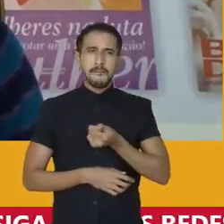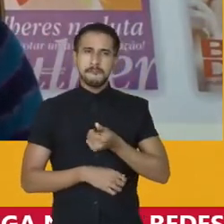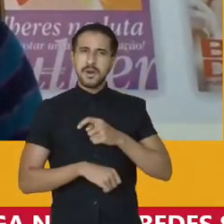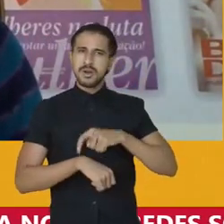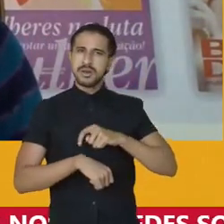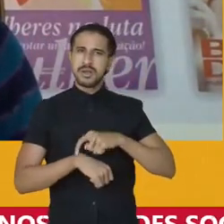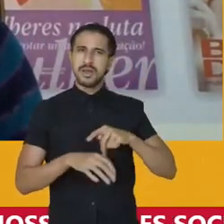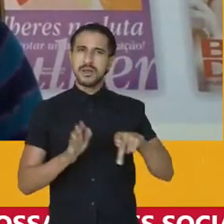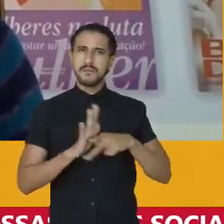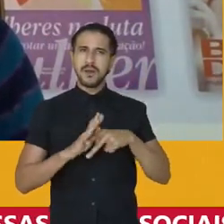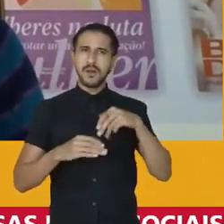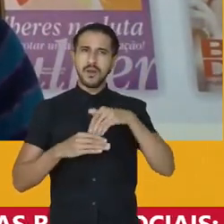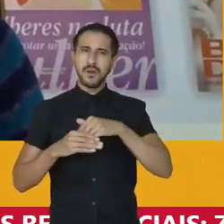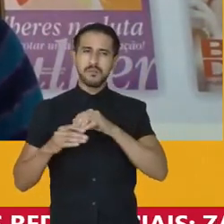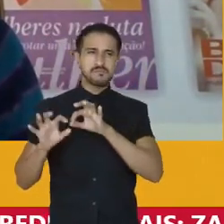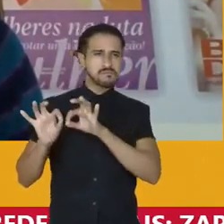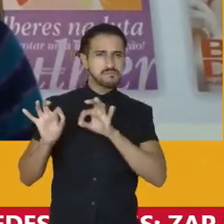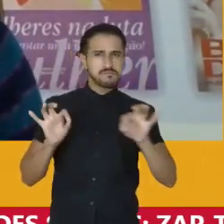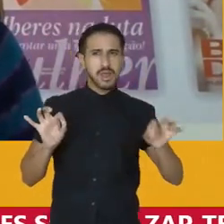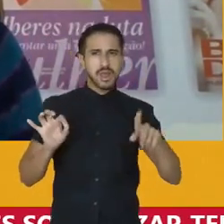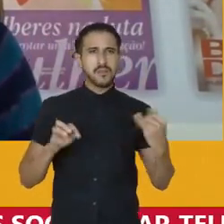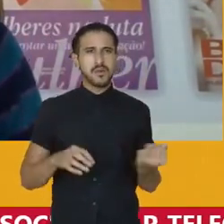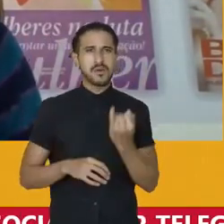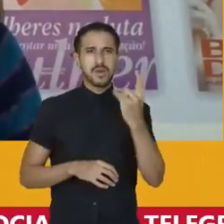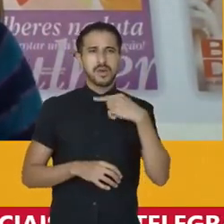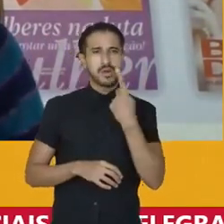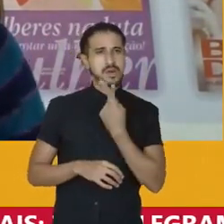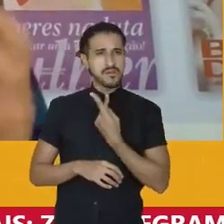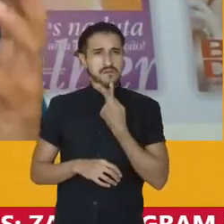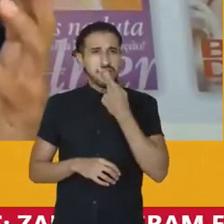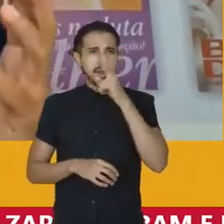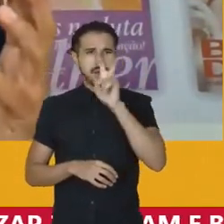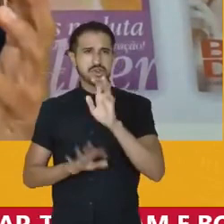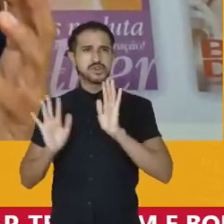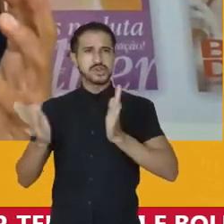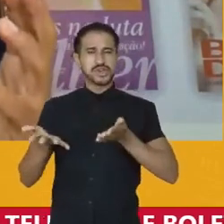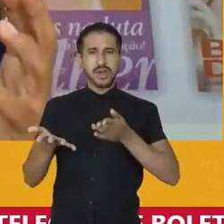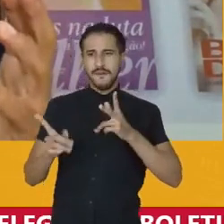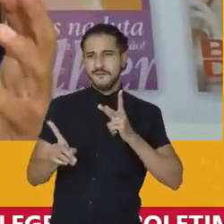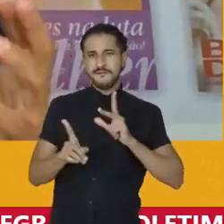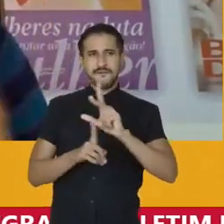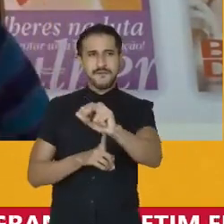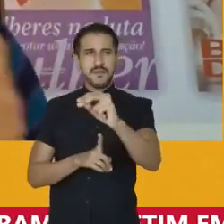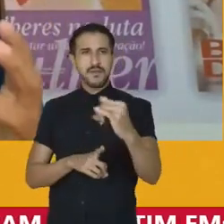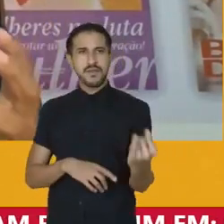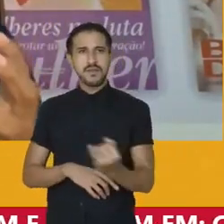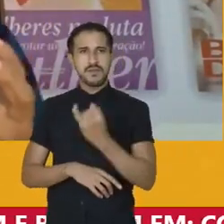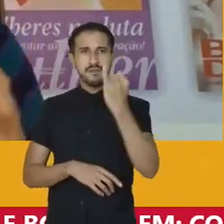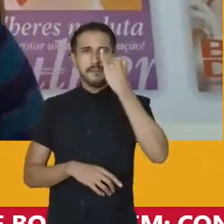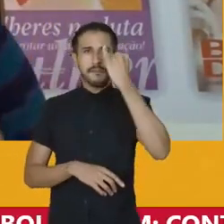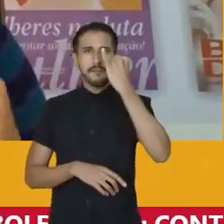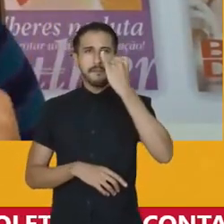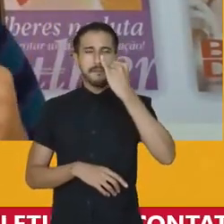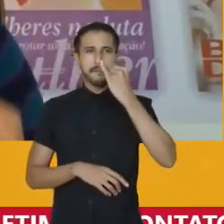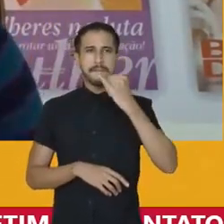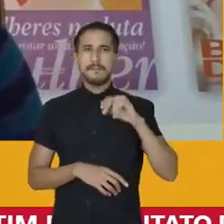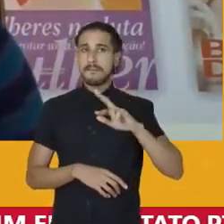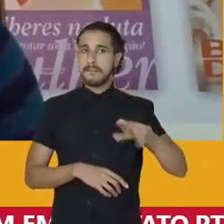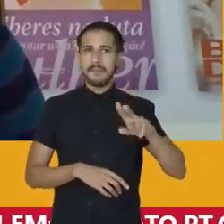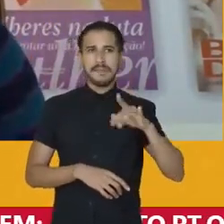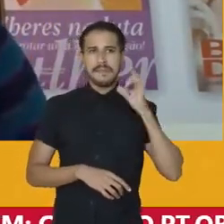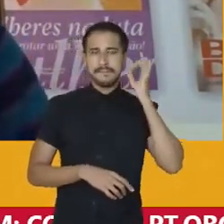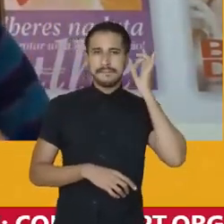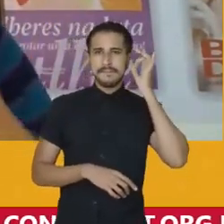tempo de mandato, é muito importante a gente registrar isso, já teve uma vitória enorme. Não é